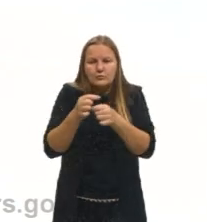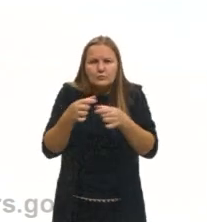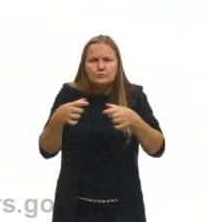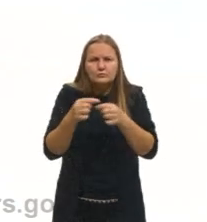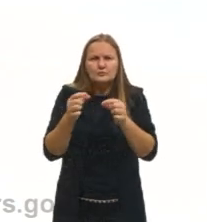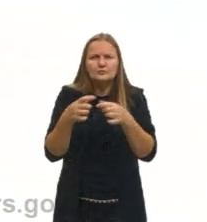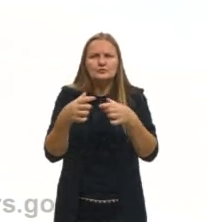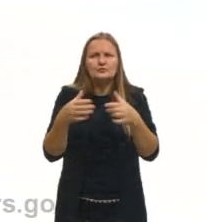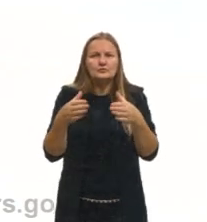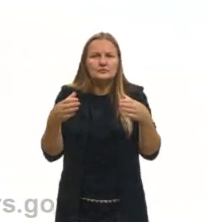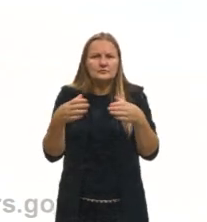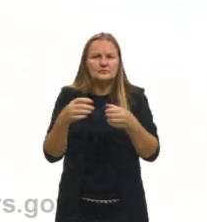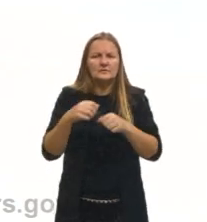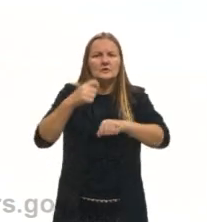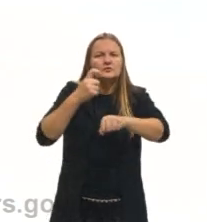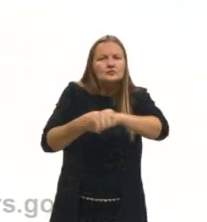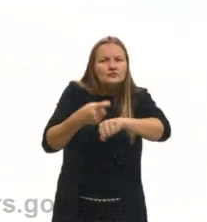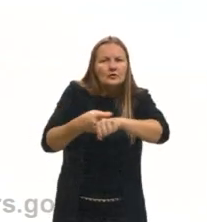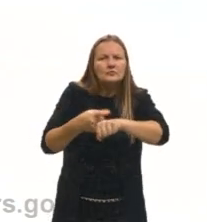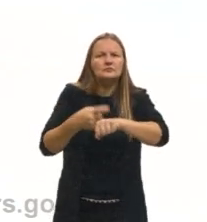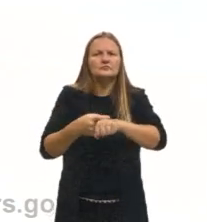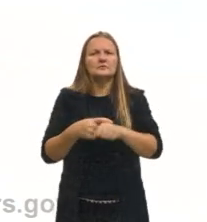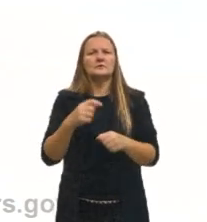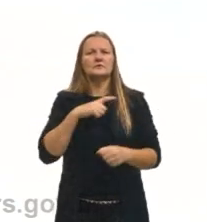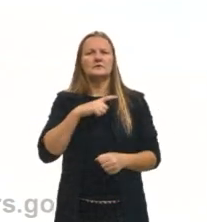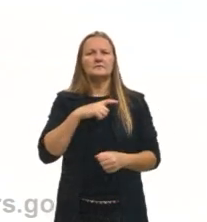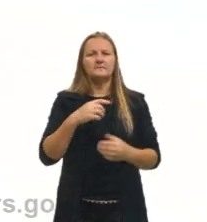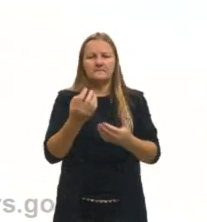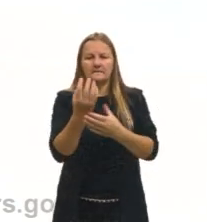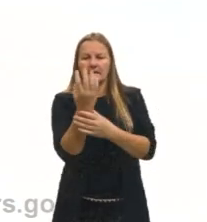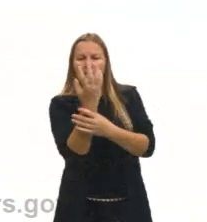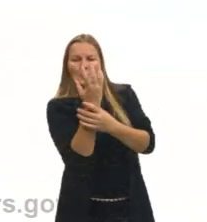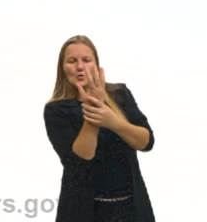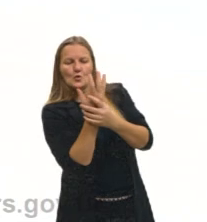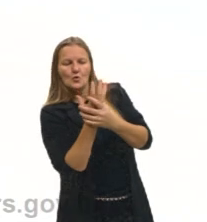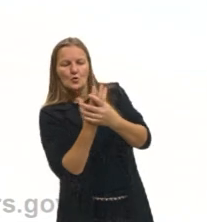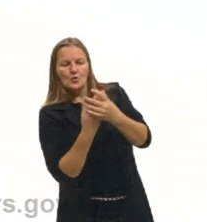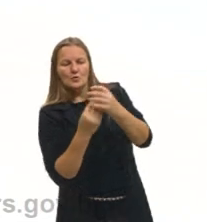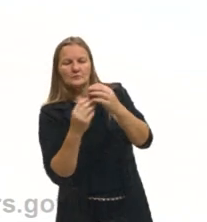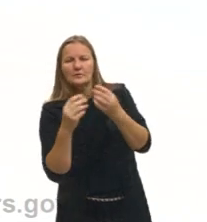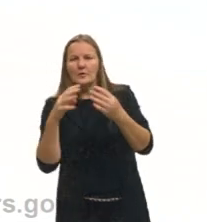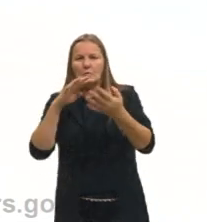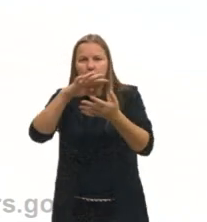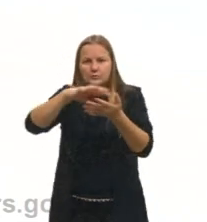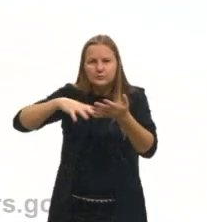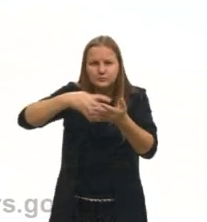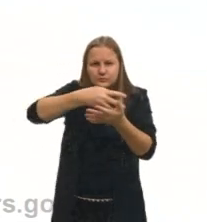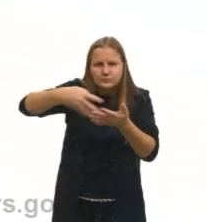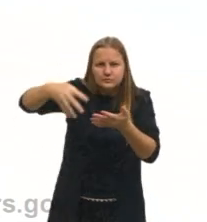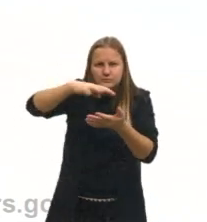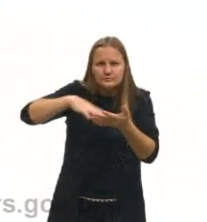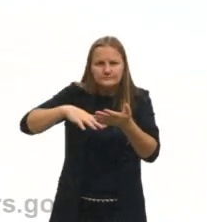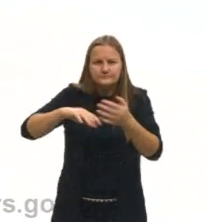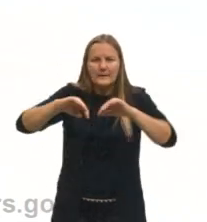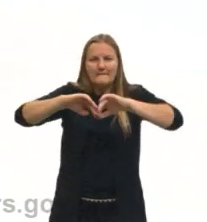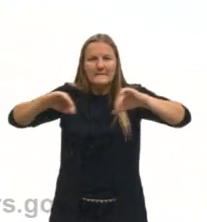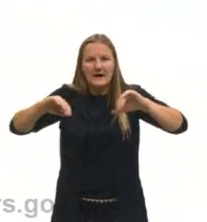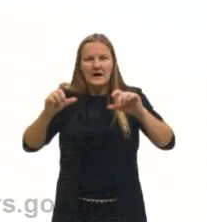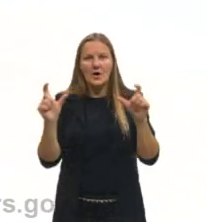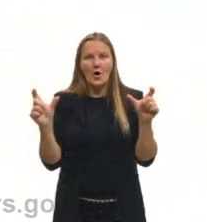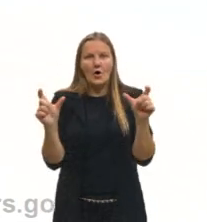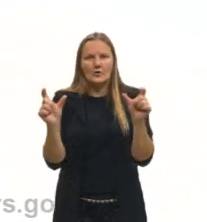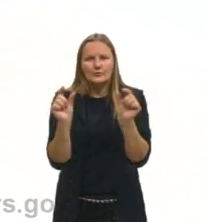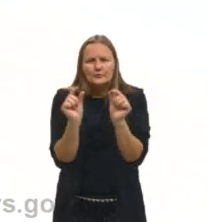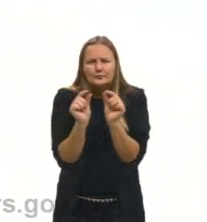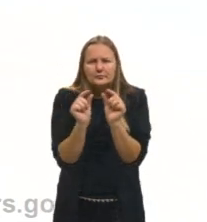Um sólido menor do que o outro, eu consigo com uma tela remover os grandes dos pequenos, né? E aí eu consigo também